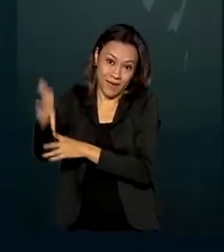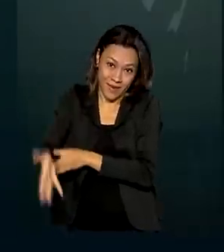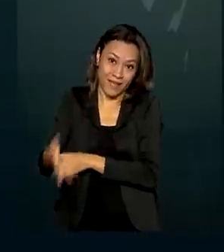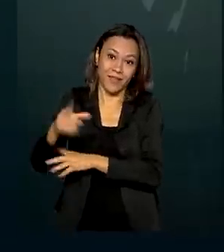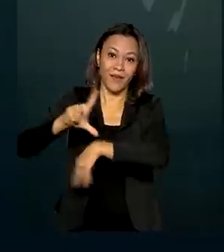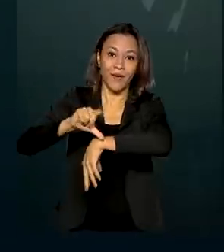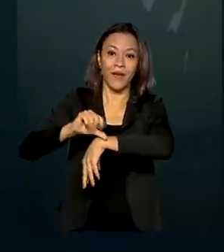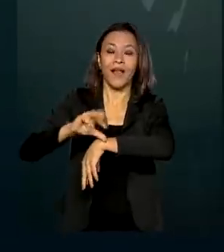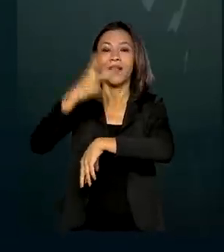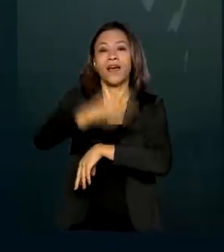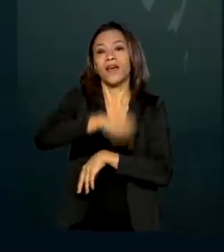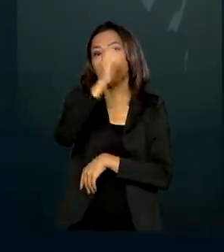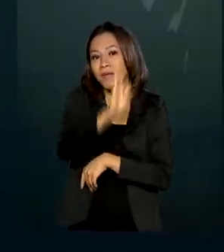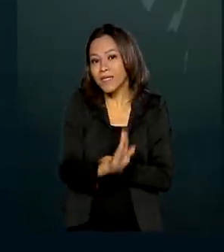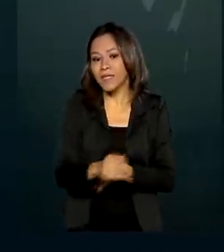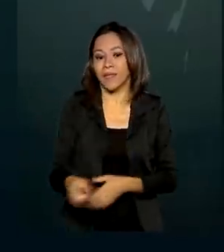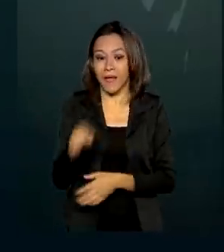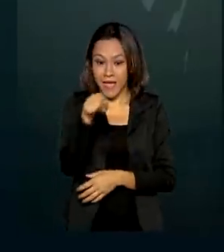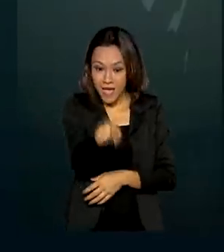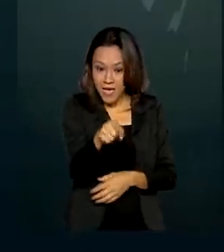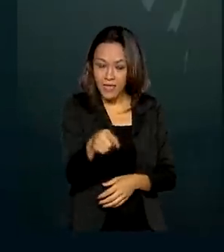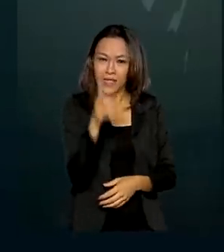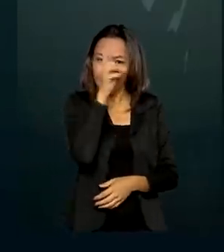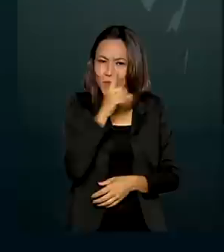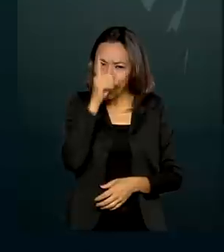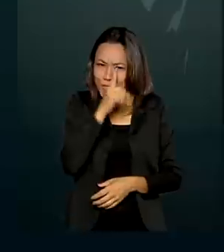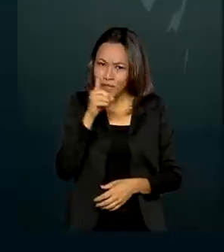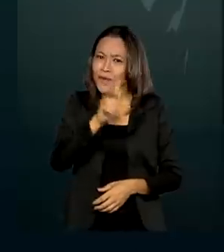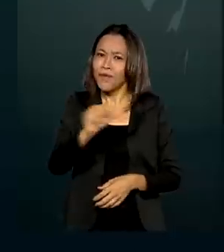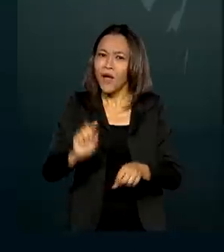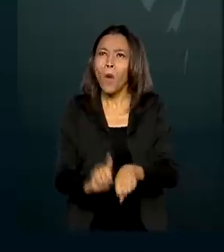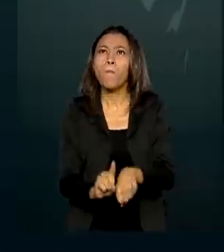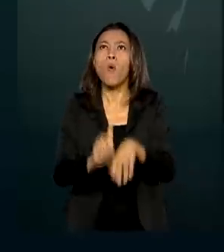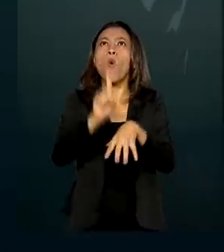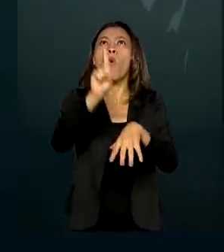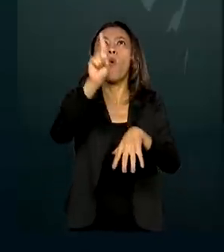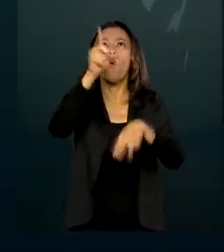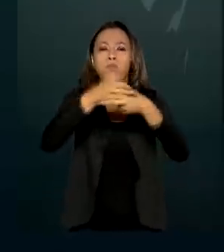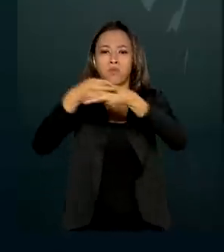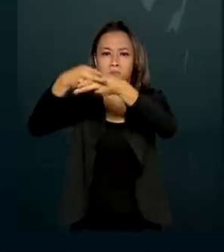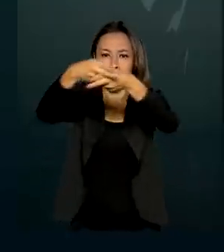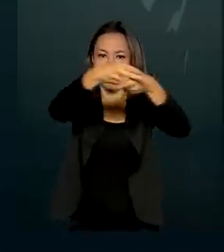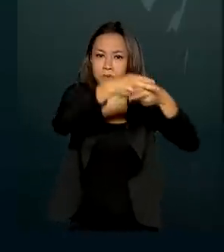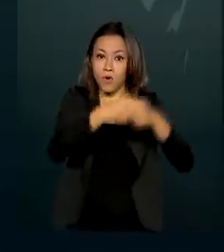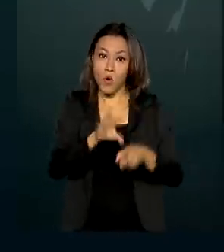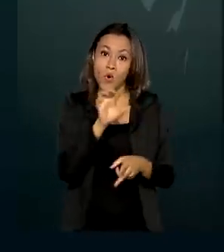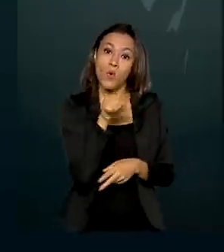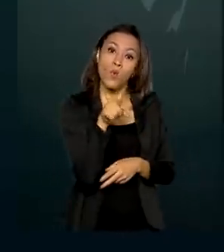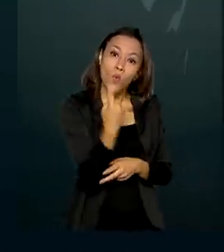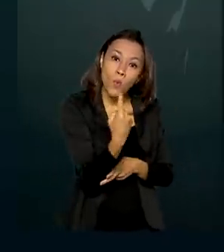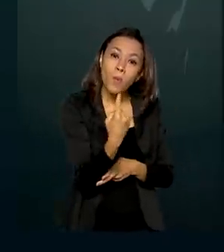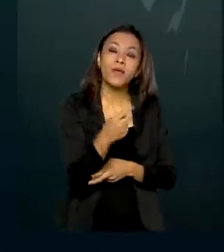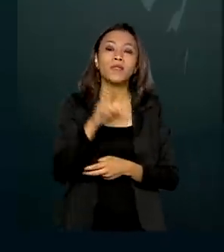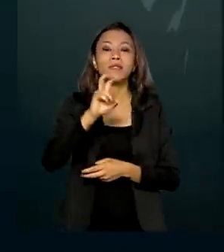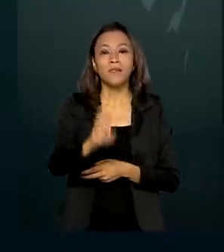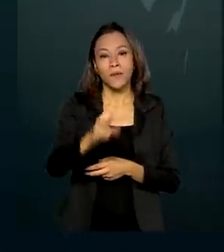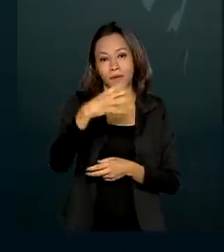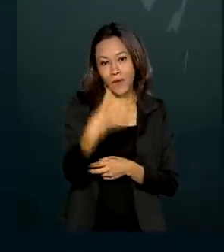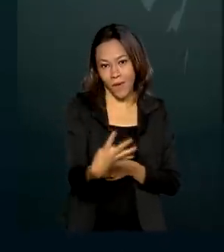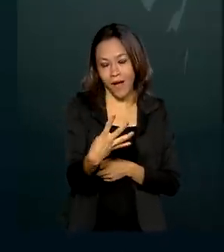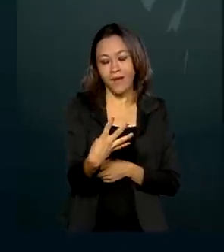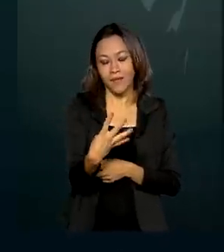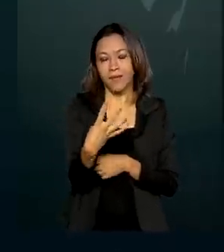partir de domingo, o Amazônia 1 vai ganhar o espaço. A 1h54 da manhã, pelo